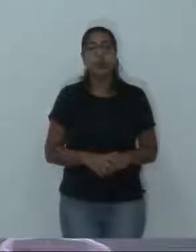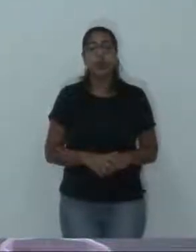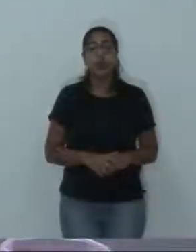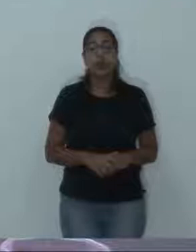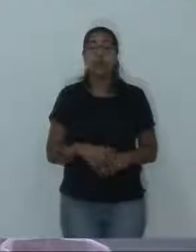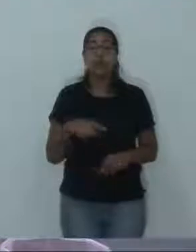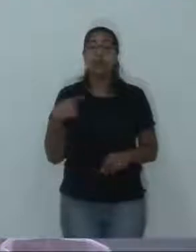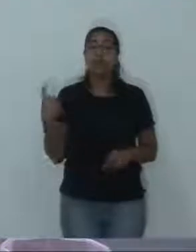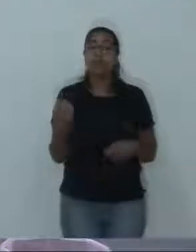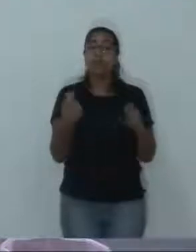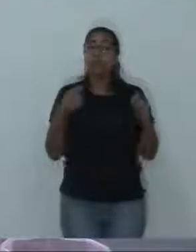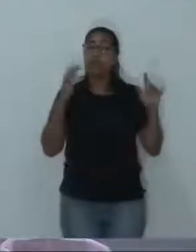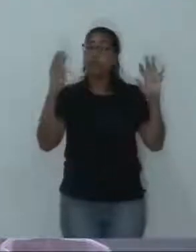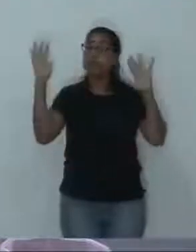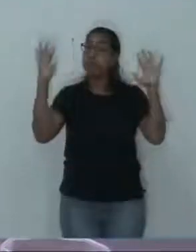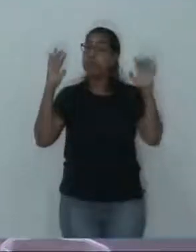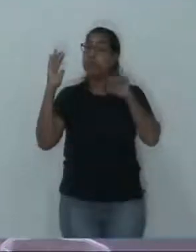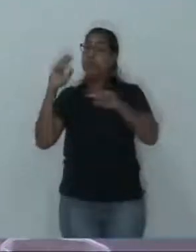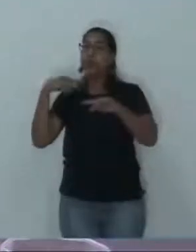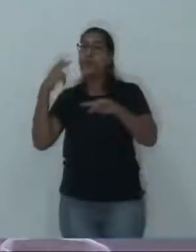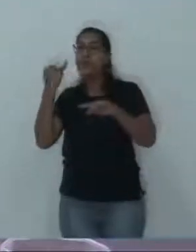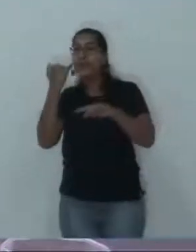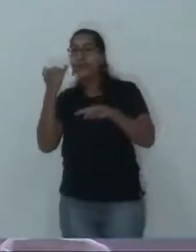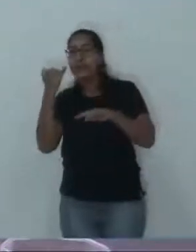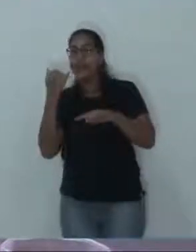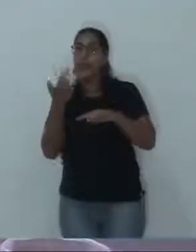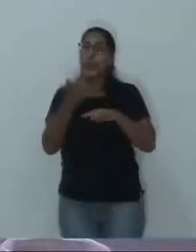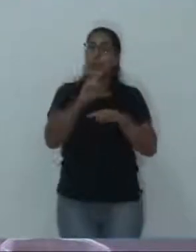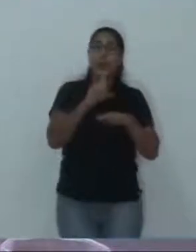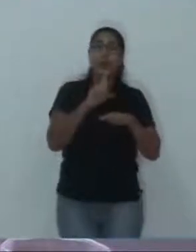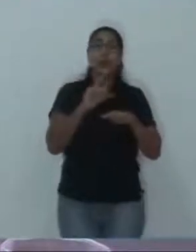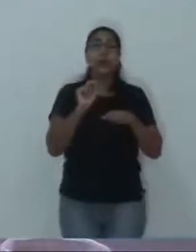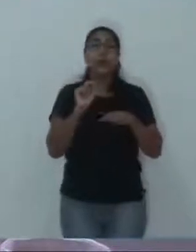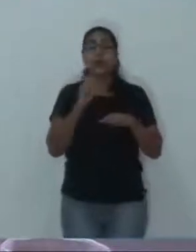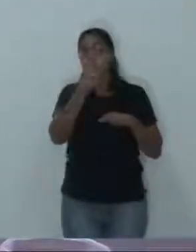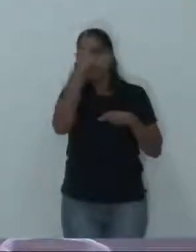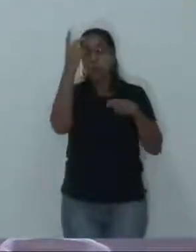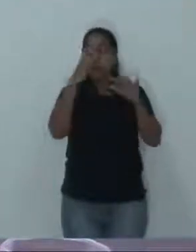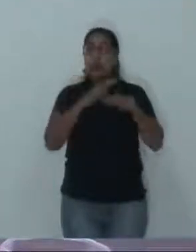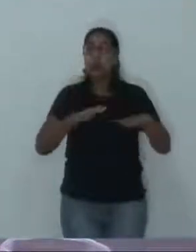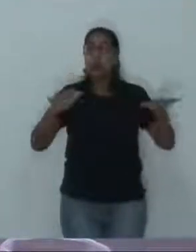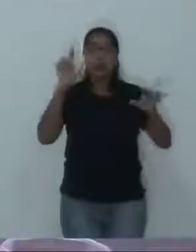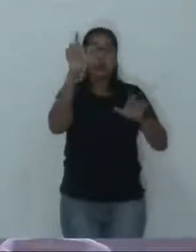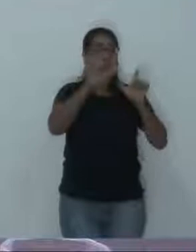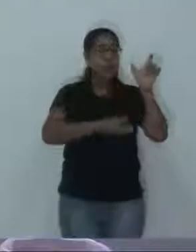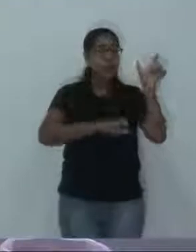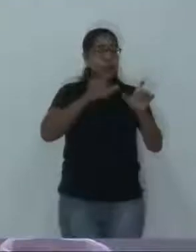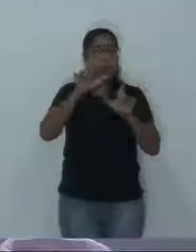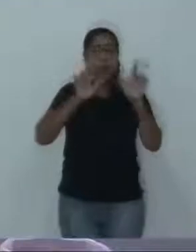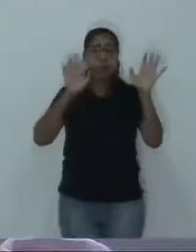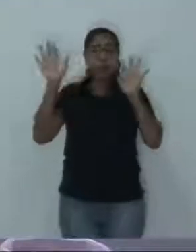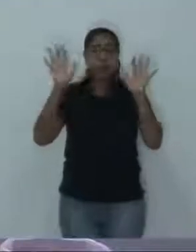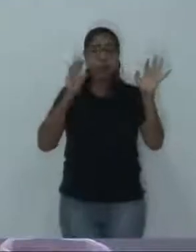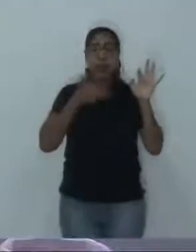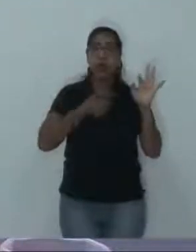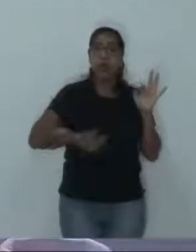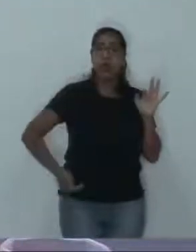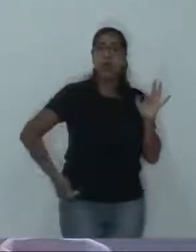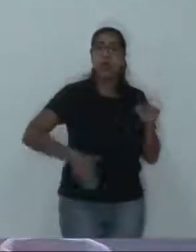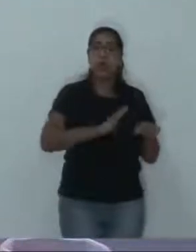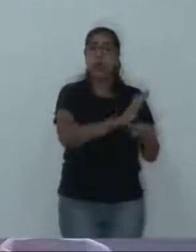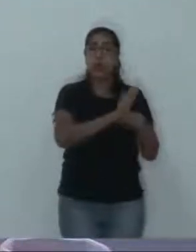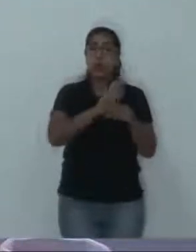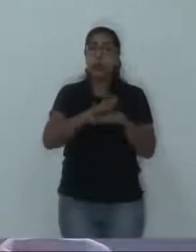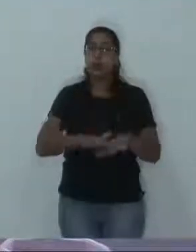sim, Ana Genesina e demais vereadores, nessa questão do ser humano, em fazer tudo aquilo que o governo puder fazer para salvar vidas,